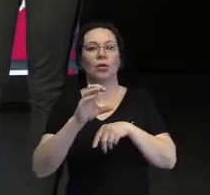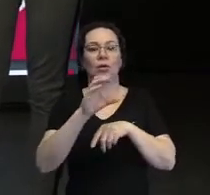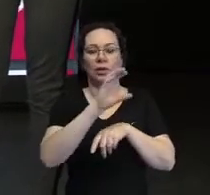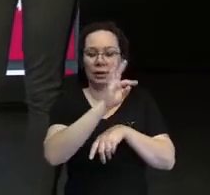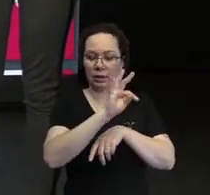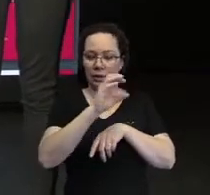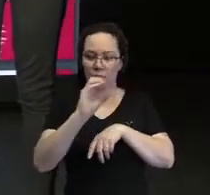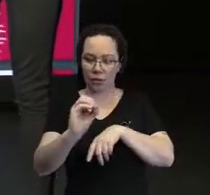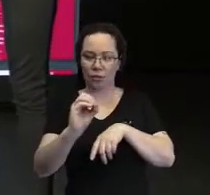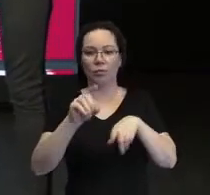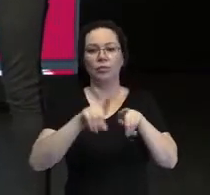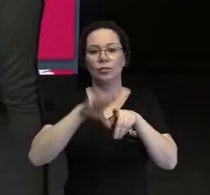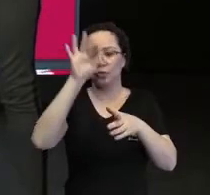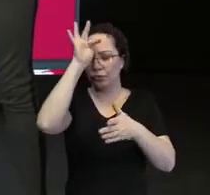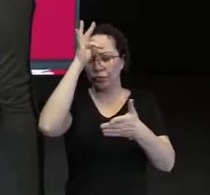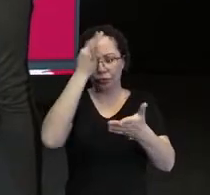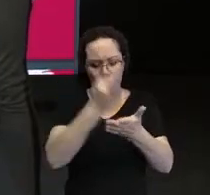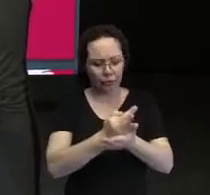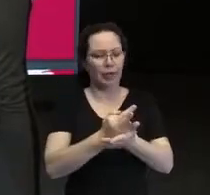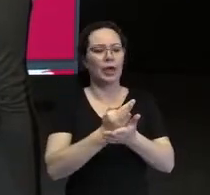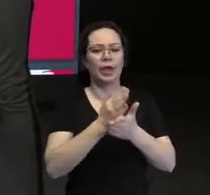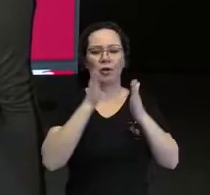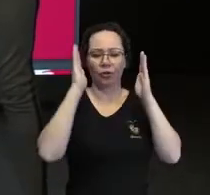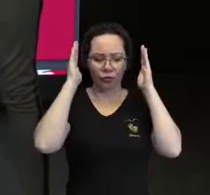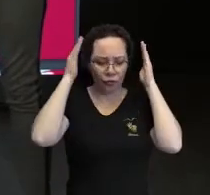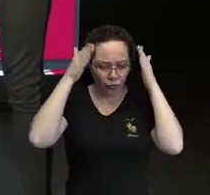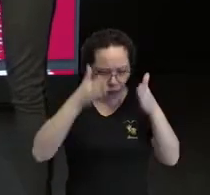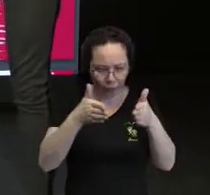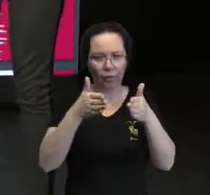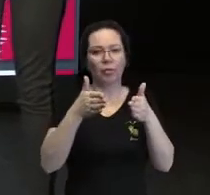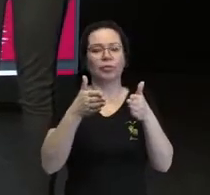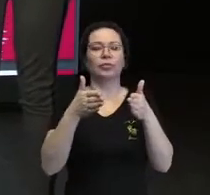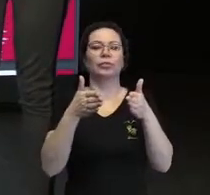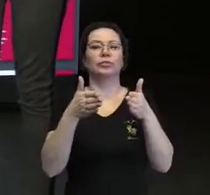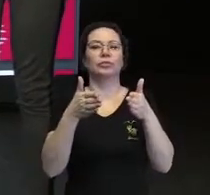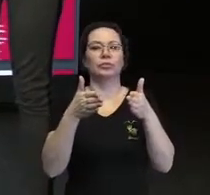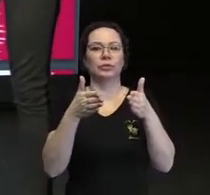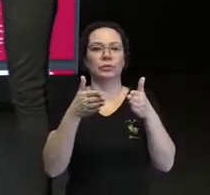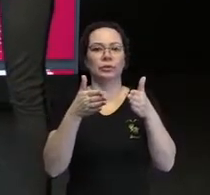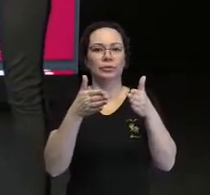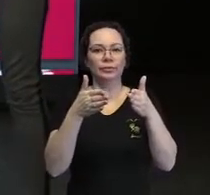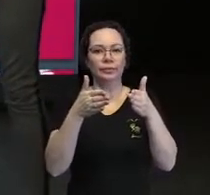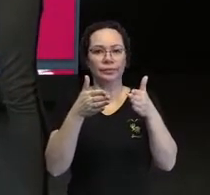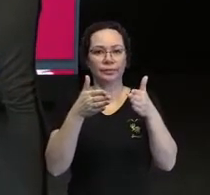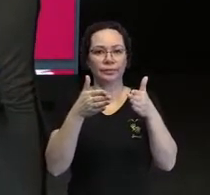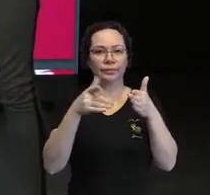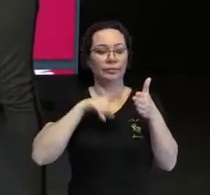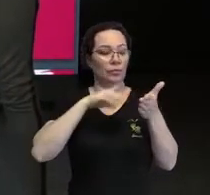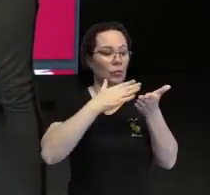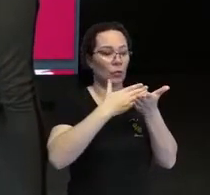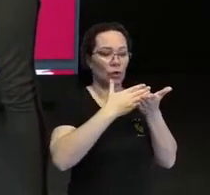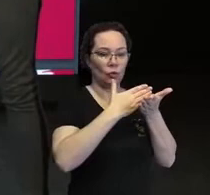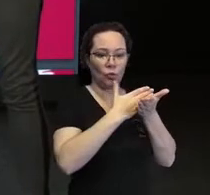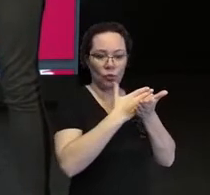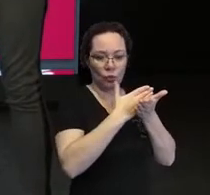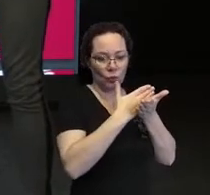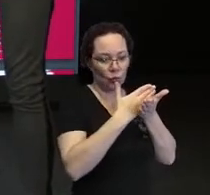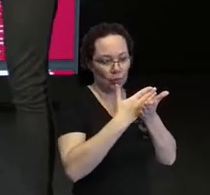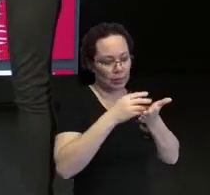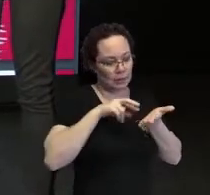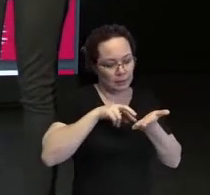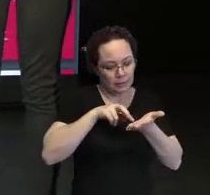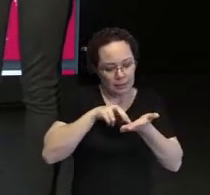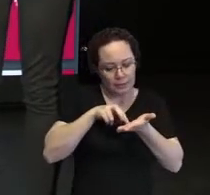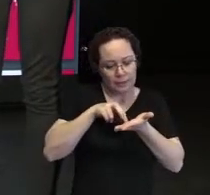E com muita fé, muita determinação, muito foco, eu dei início do zero. Então, desde os pequenos